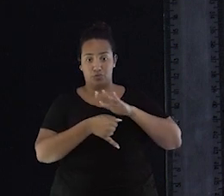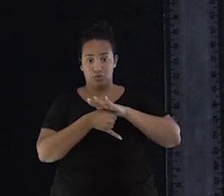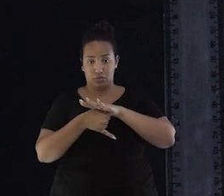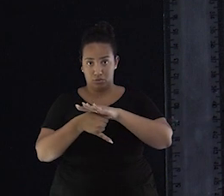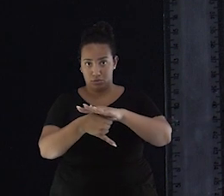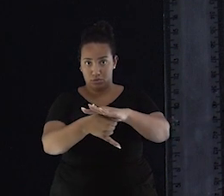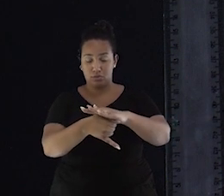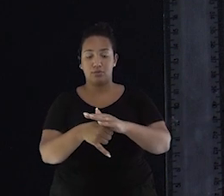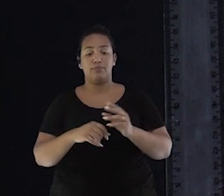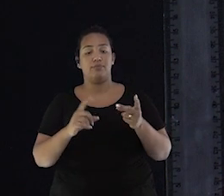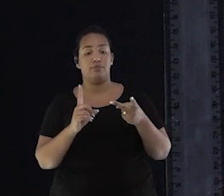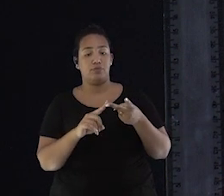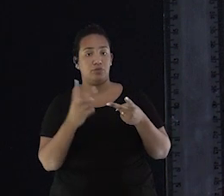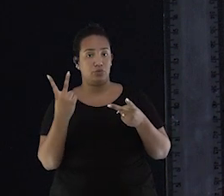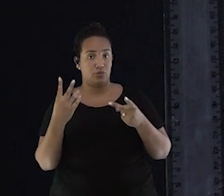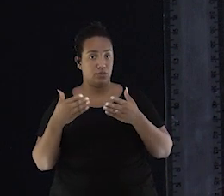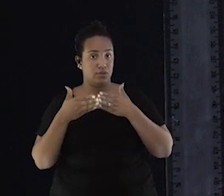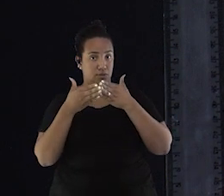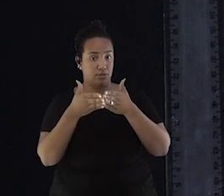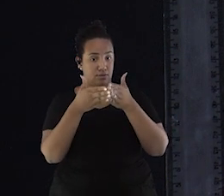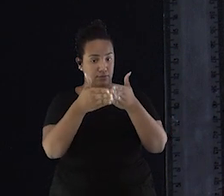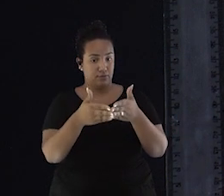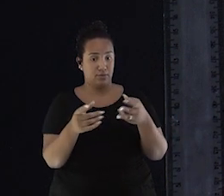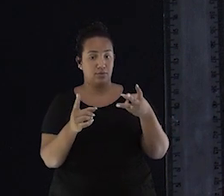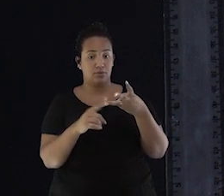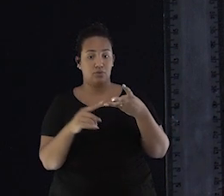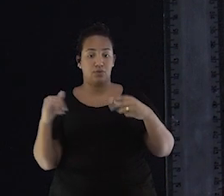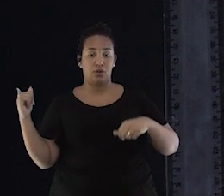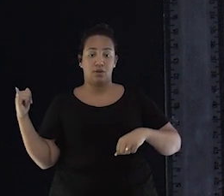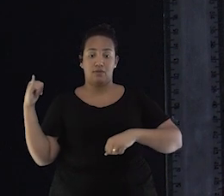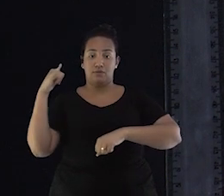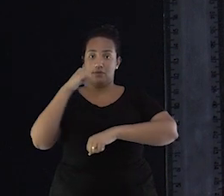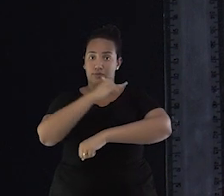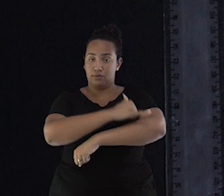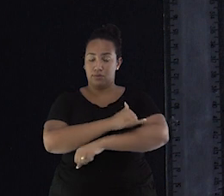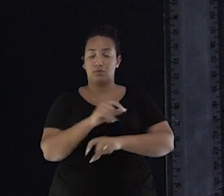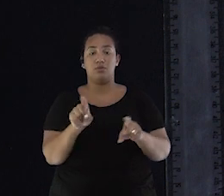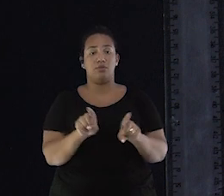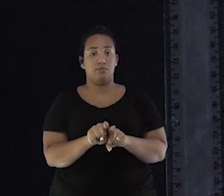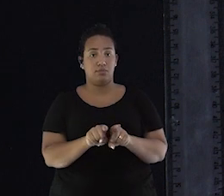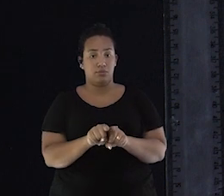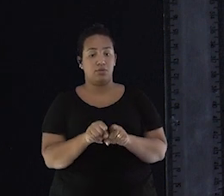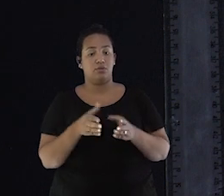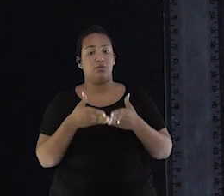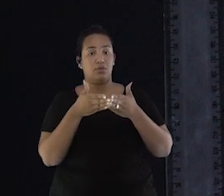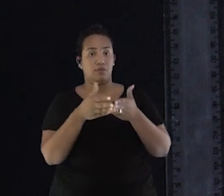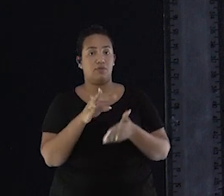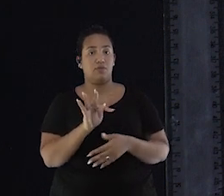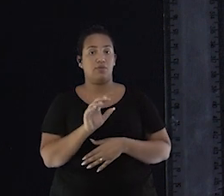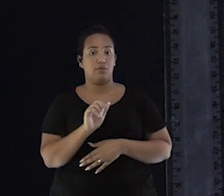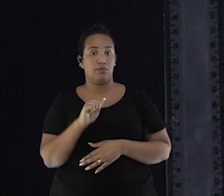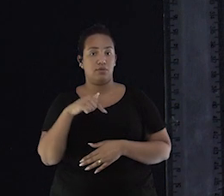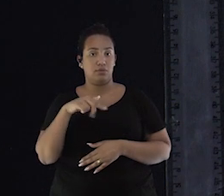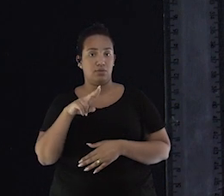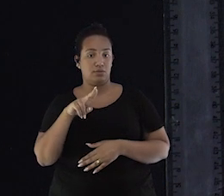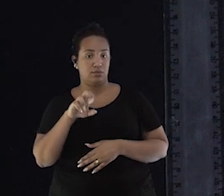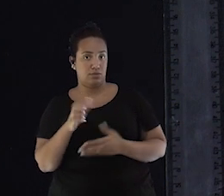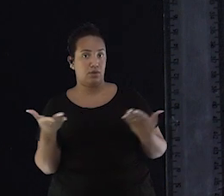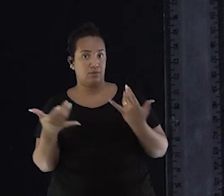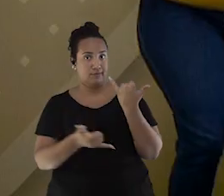navios cruzadores, o porta-aviões e o navio tanque. E agora nós vamos jogar!